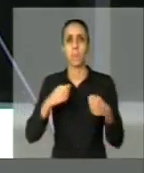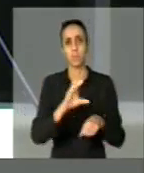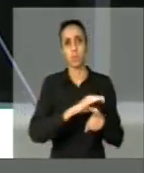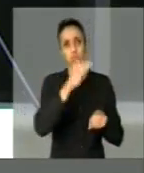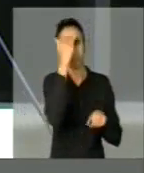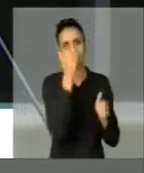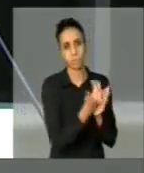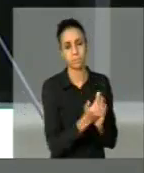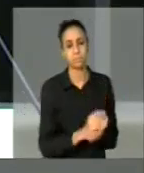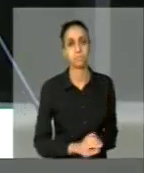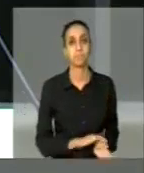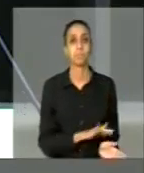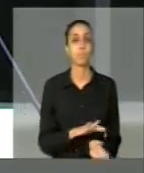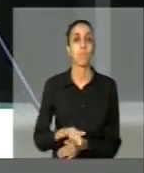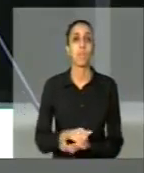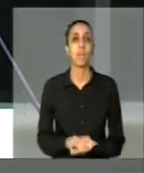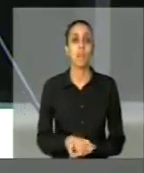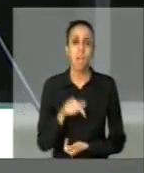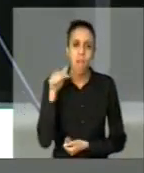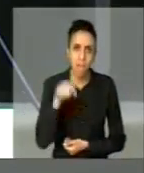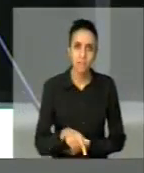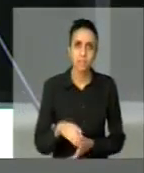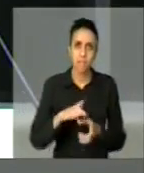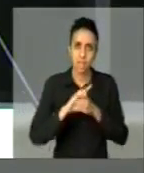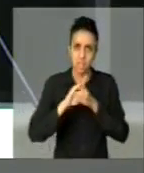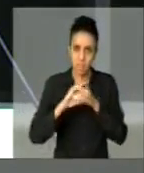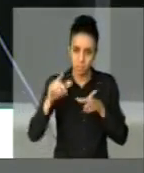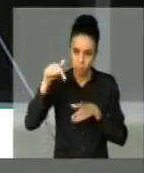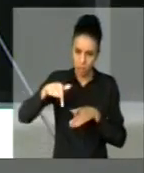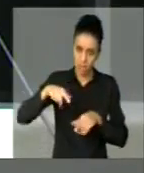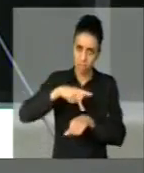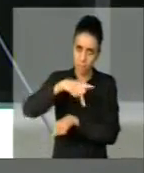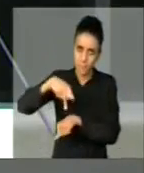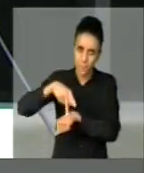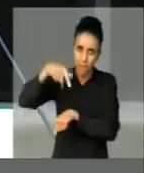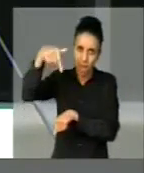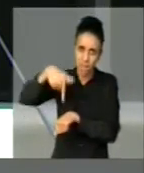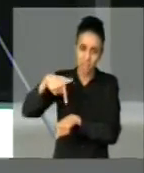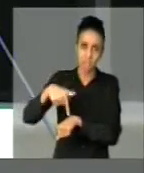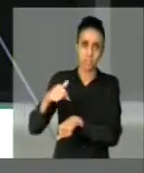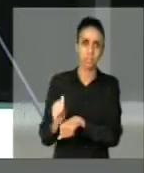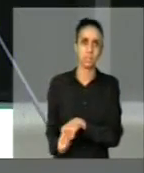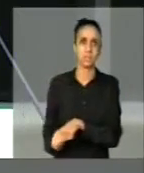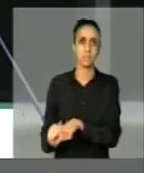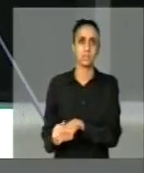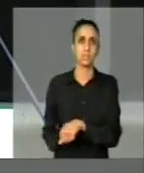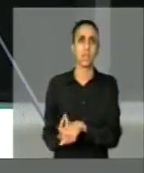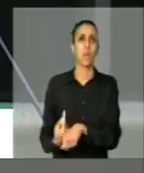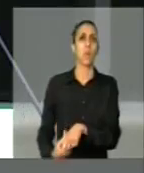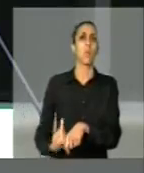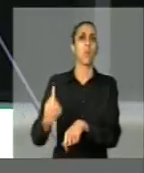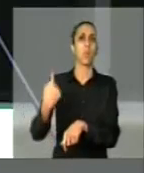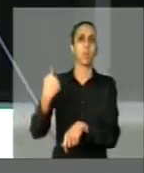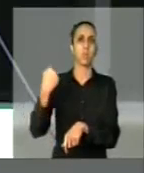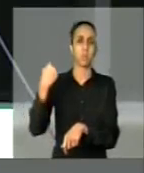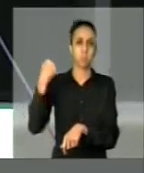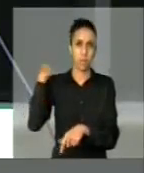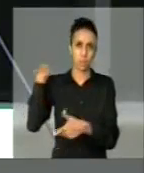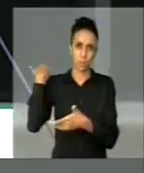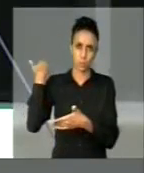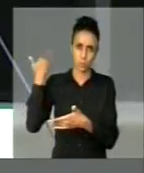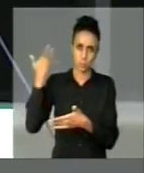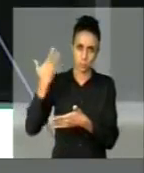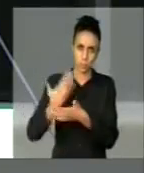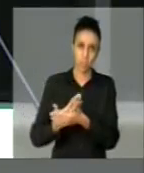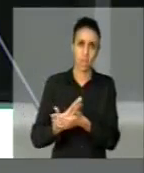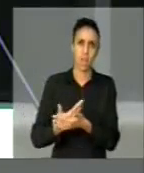este Estado Democrático de Direito, que foi tão duramente conquistado nas jornadas democráticas da